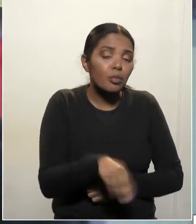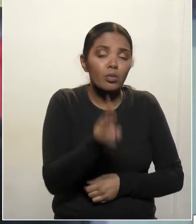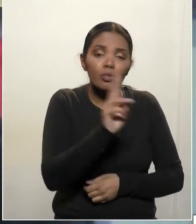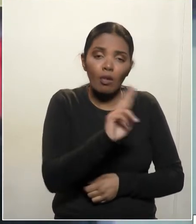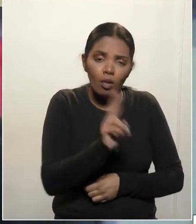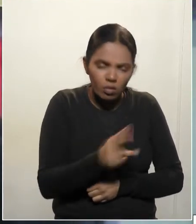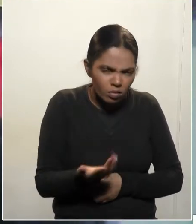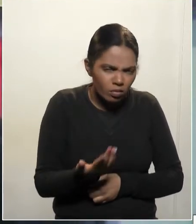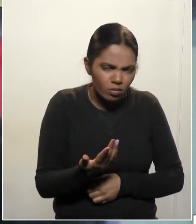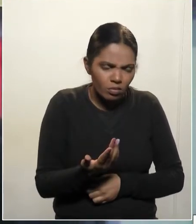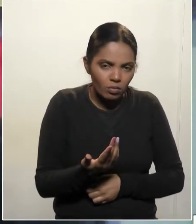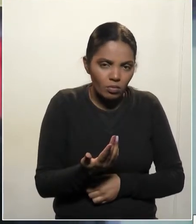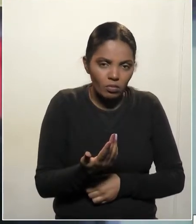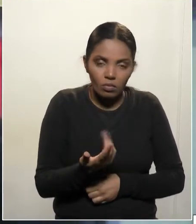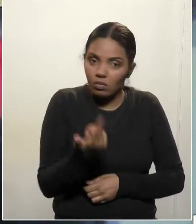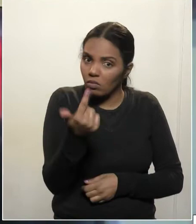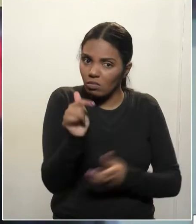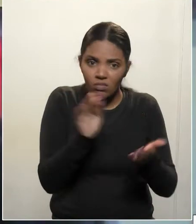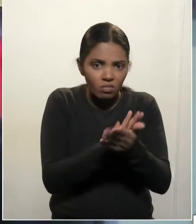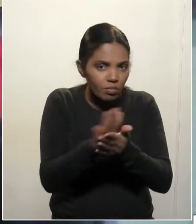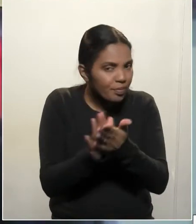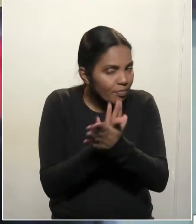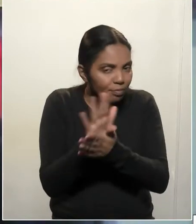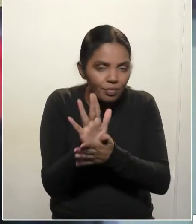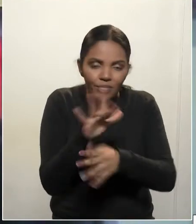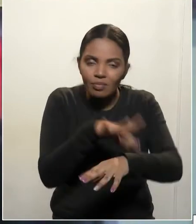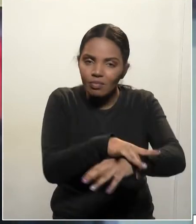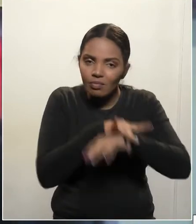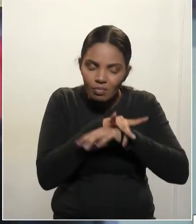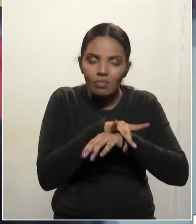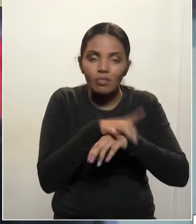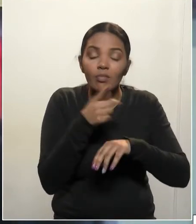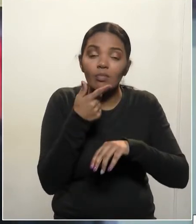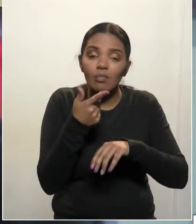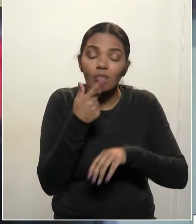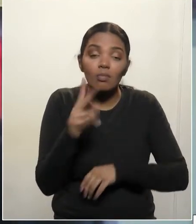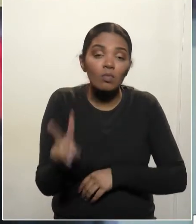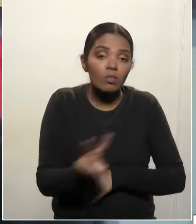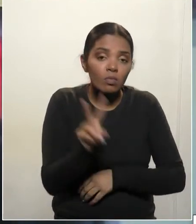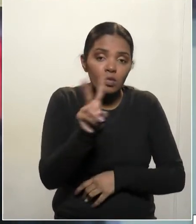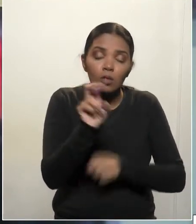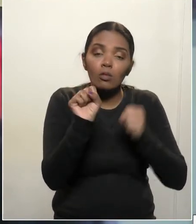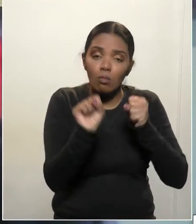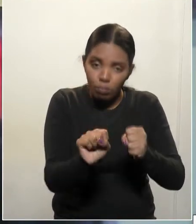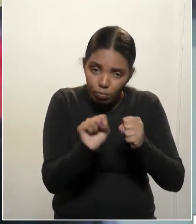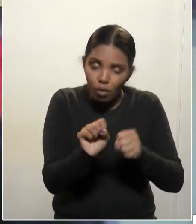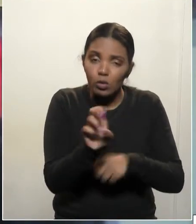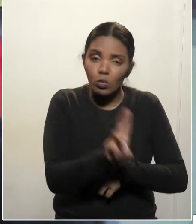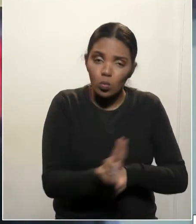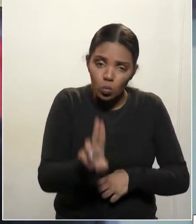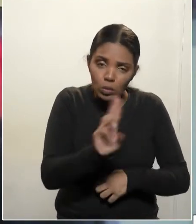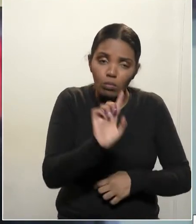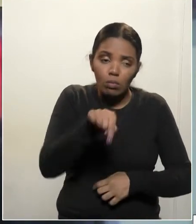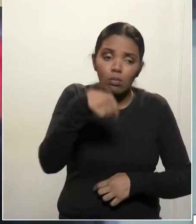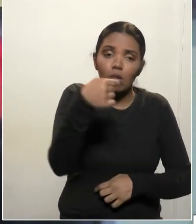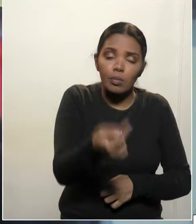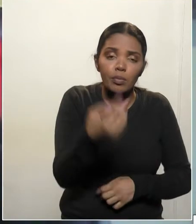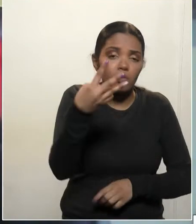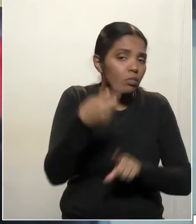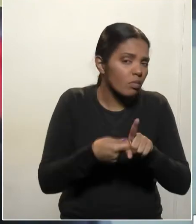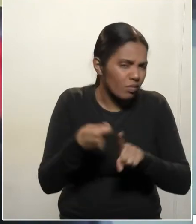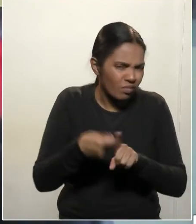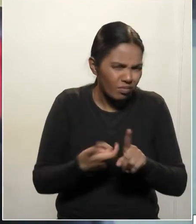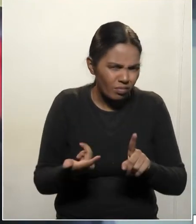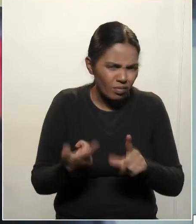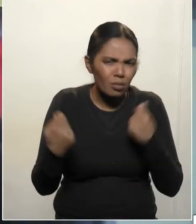sem que haja nenhuma garantia, por exemplo, que estes valores poderão ser utilizados após estes três meses. Eu acho